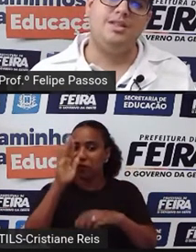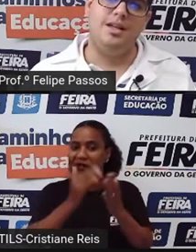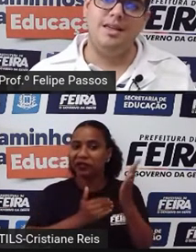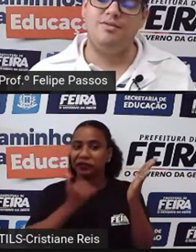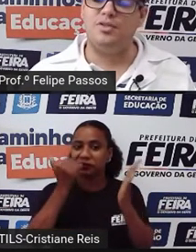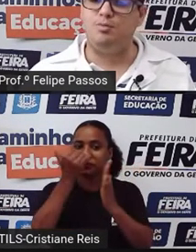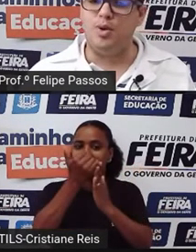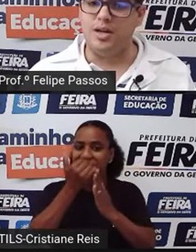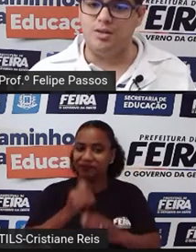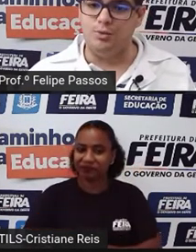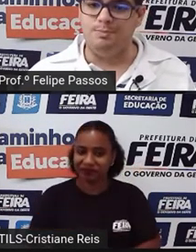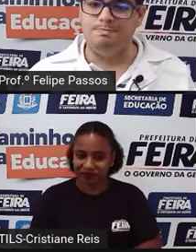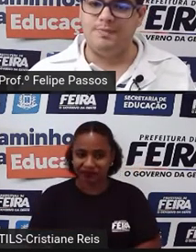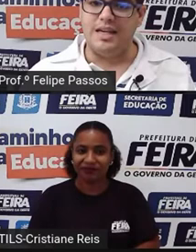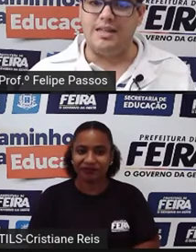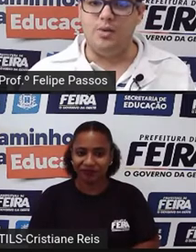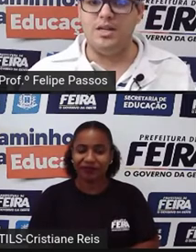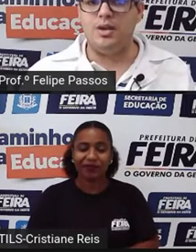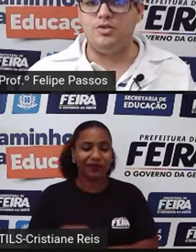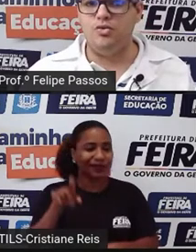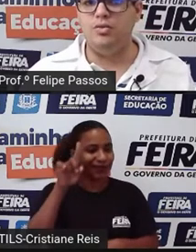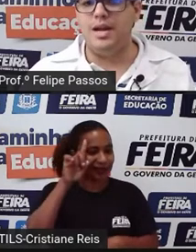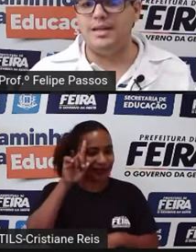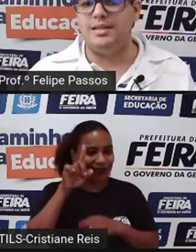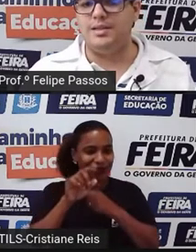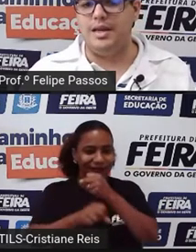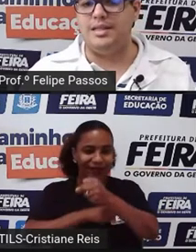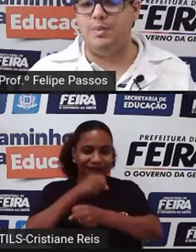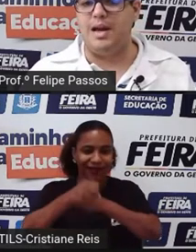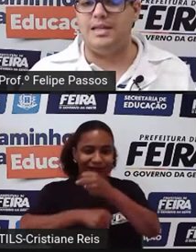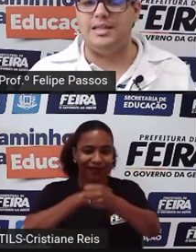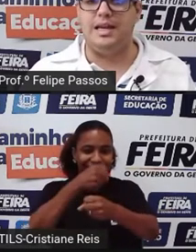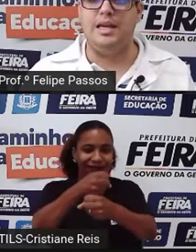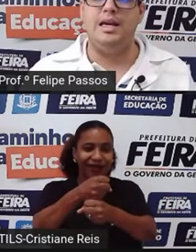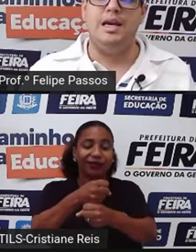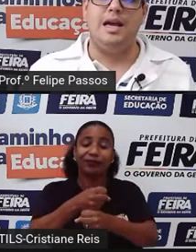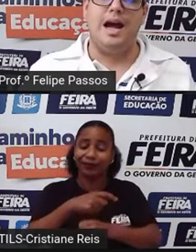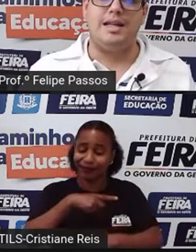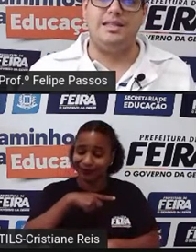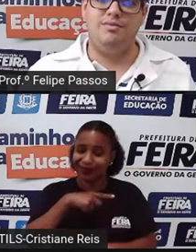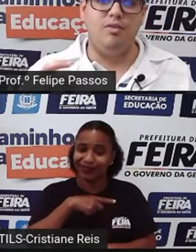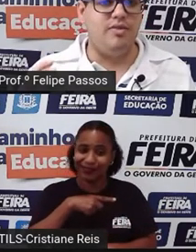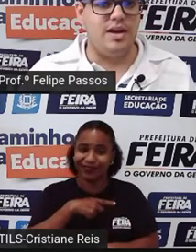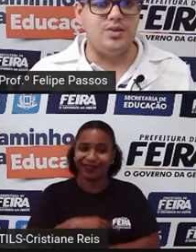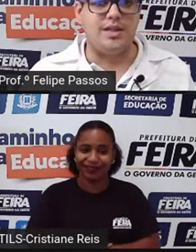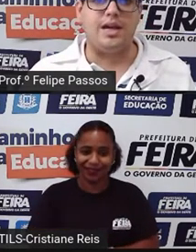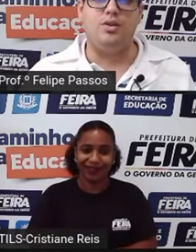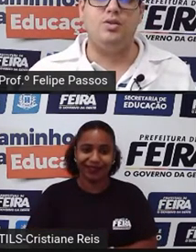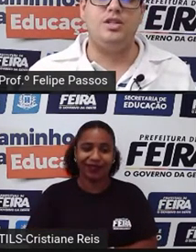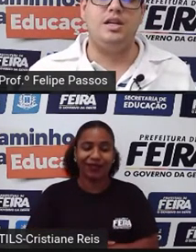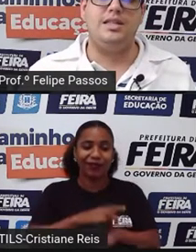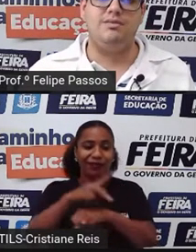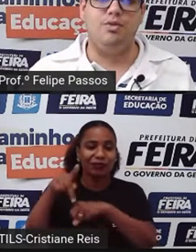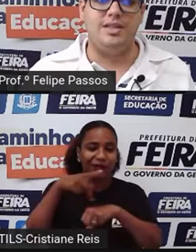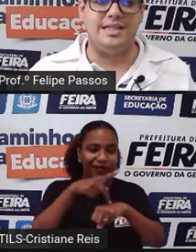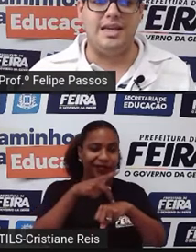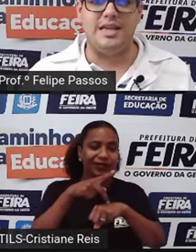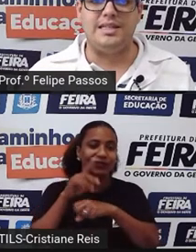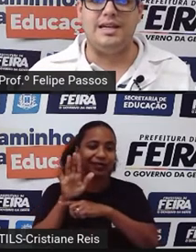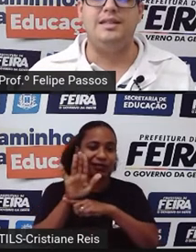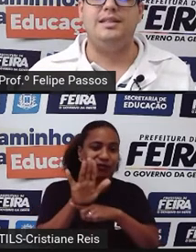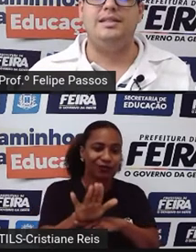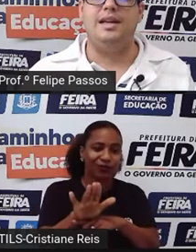quantidade de livros por ano. Então, isso ajuda esses países aí a desenvolver sua tecnologia, desenvolver